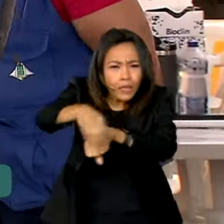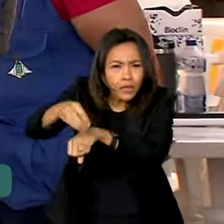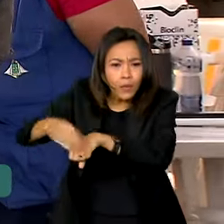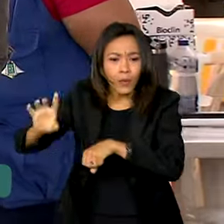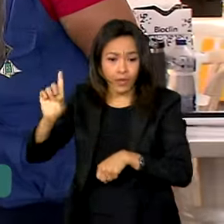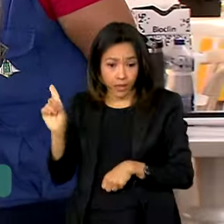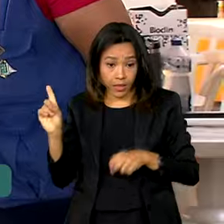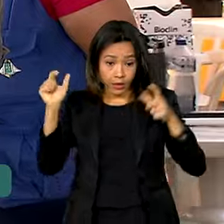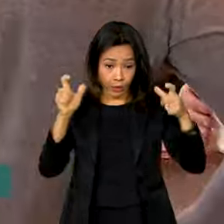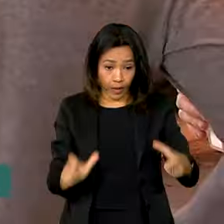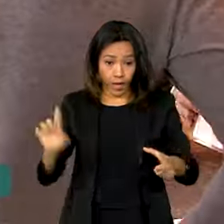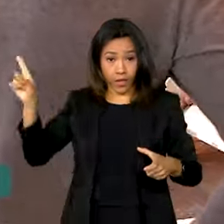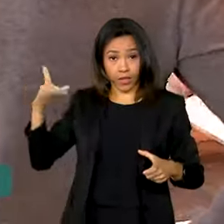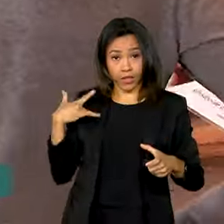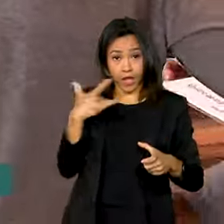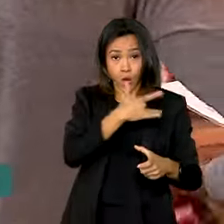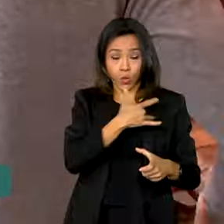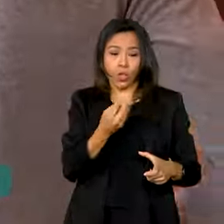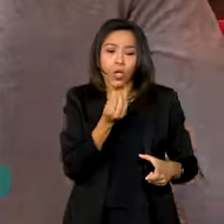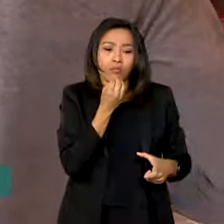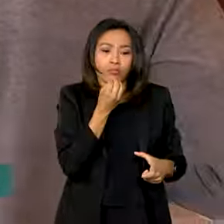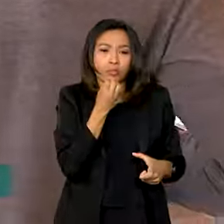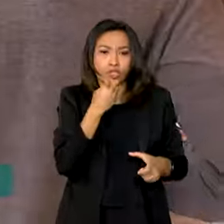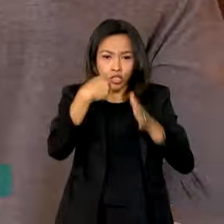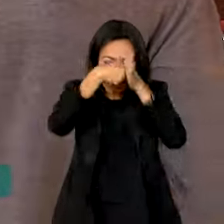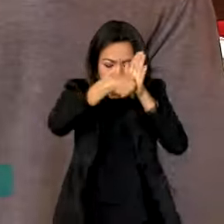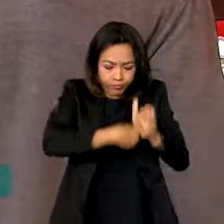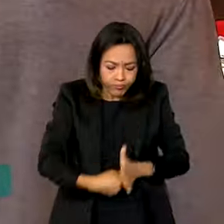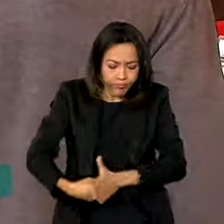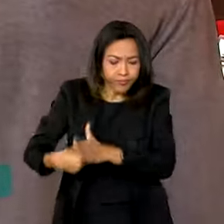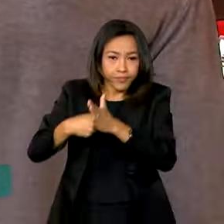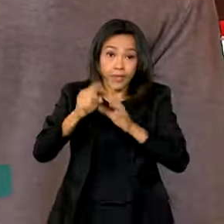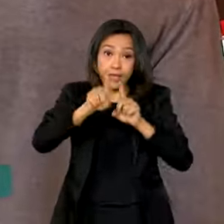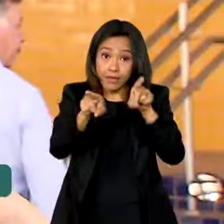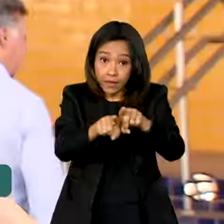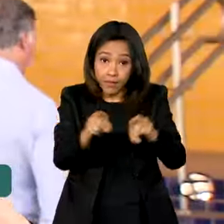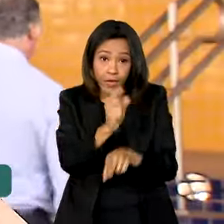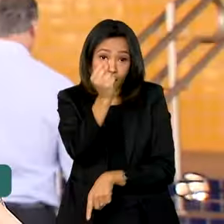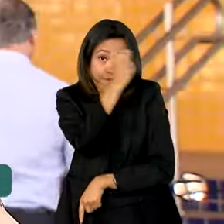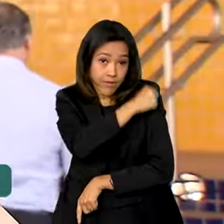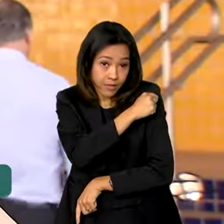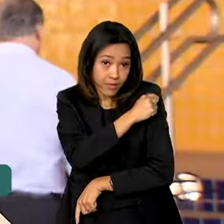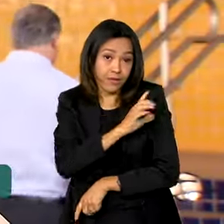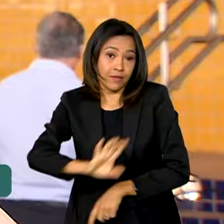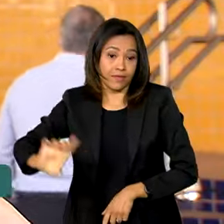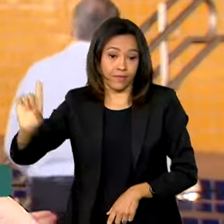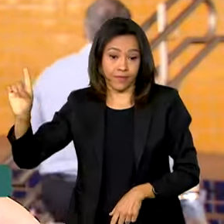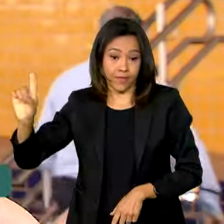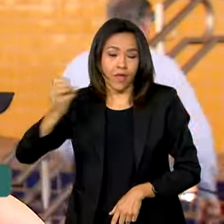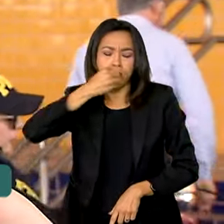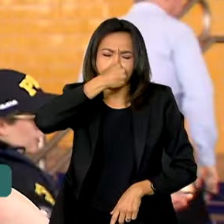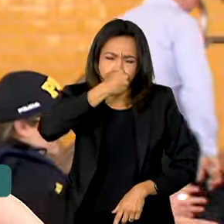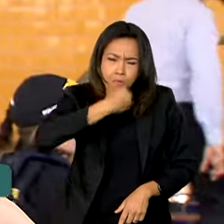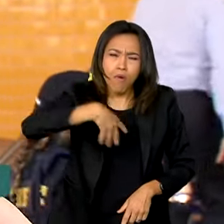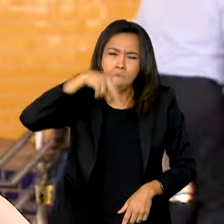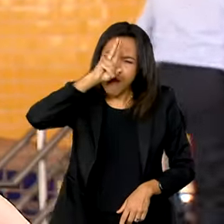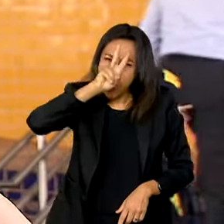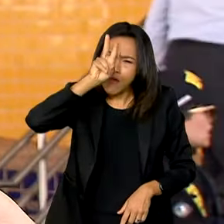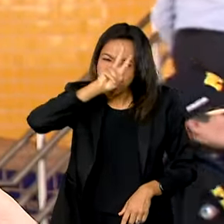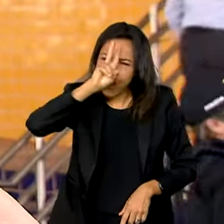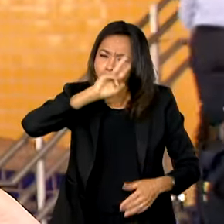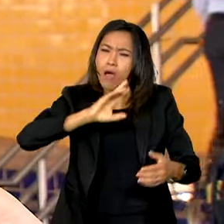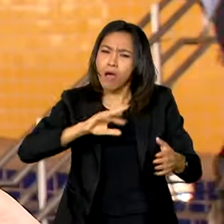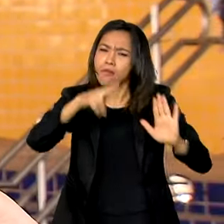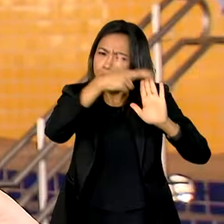Saúde, os motociclistas podiam passar por exames e tomar vacinas. É sempre bom estar relembrando alguns princípios aí